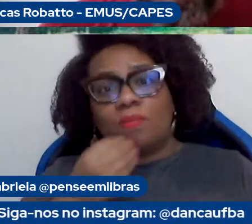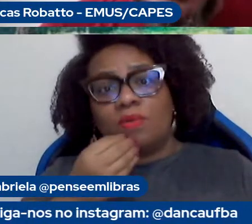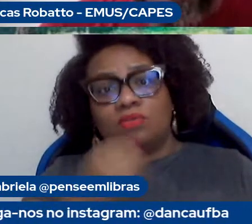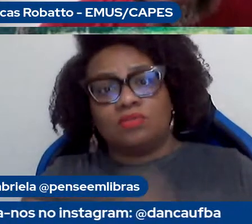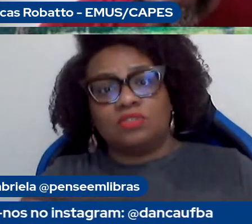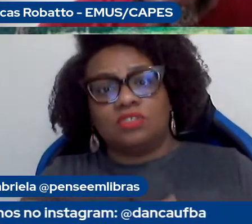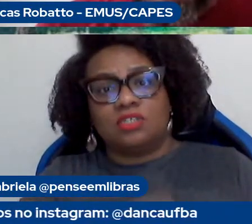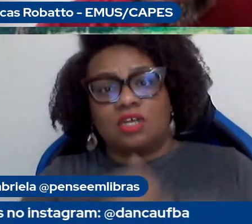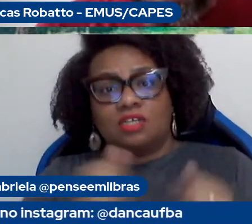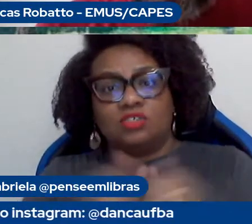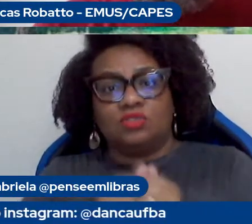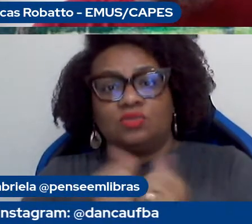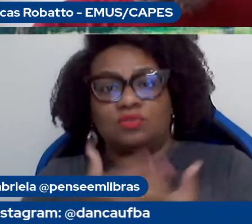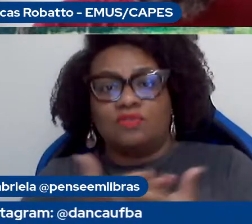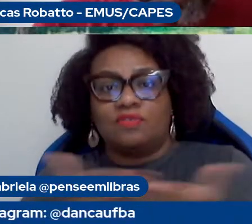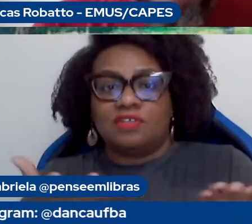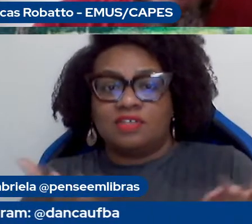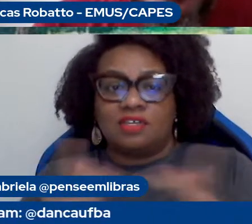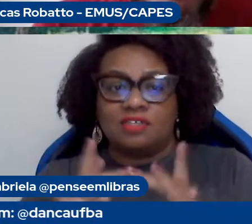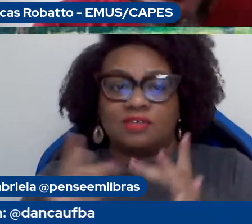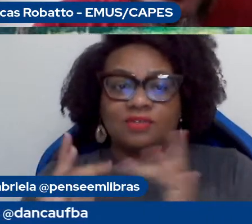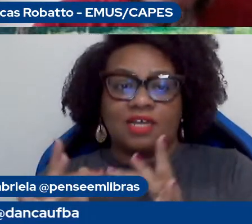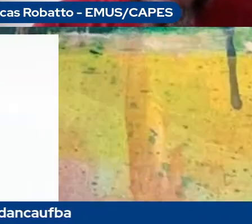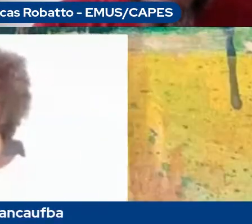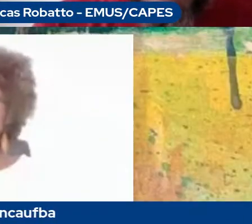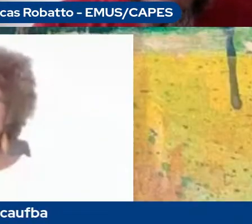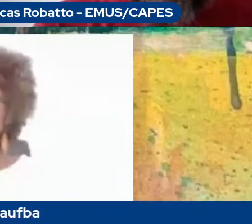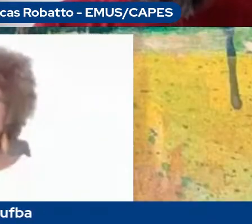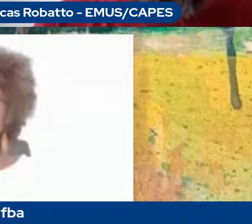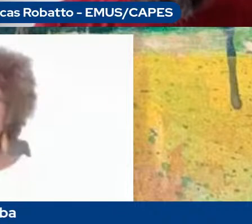em contato e sempre nos colocando aqui